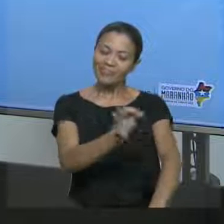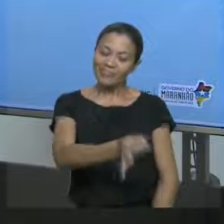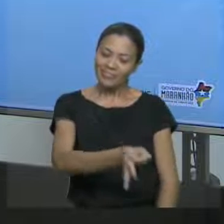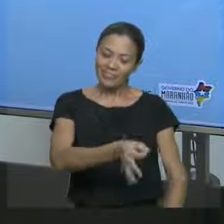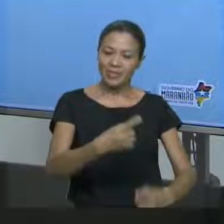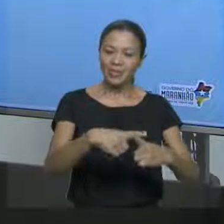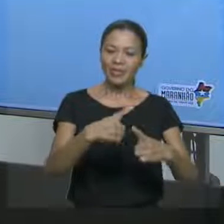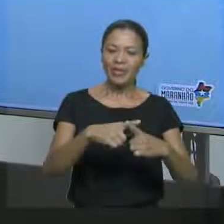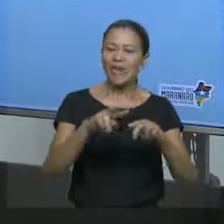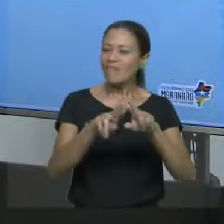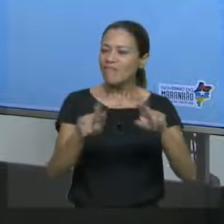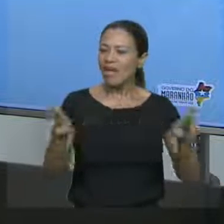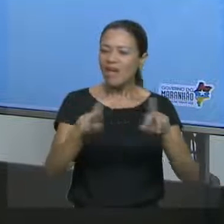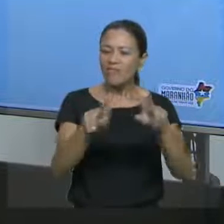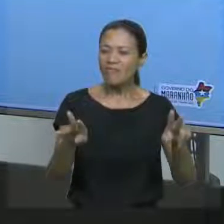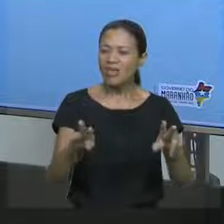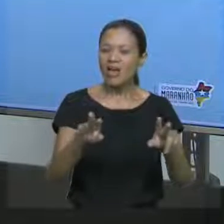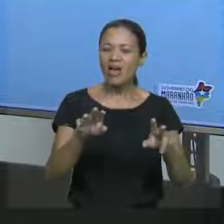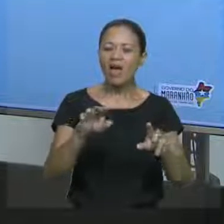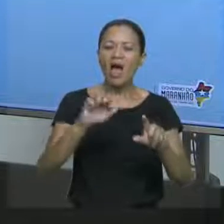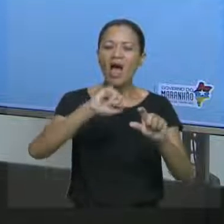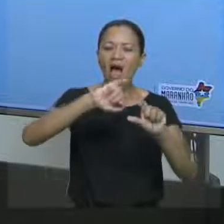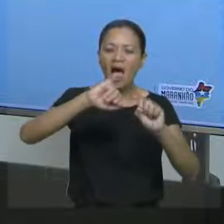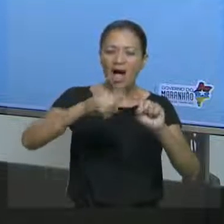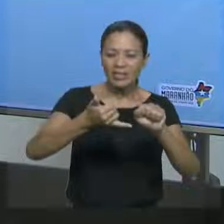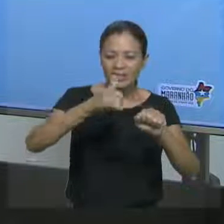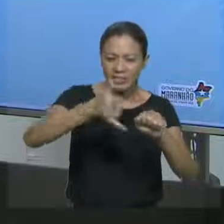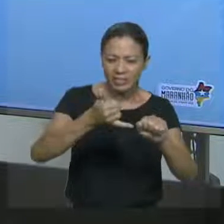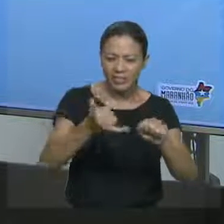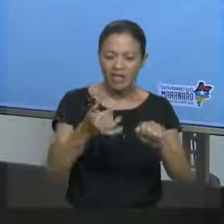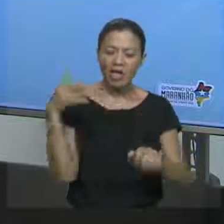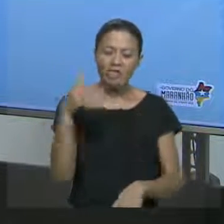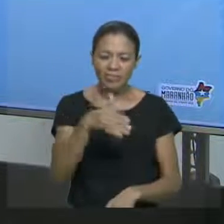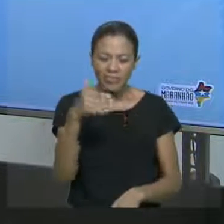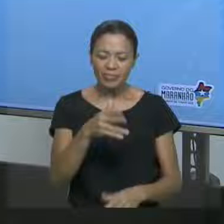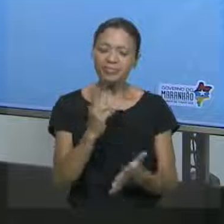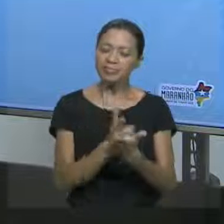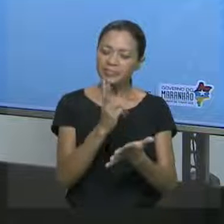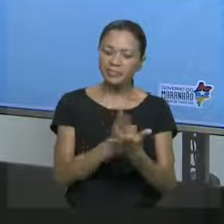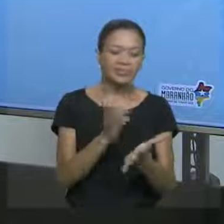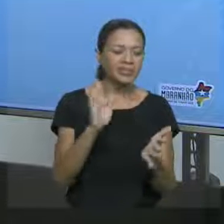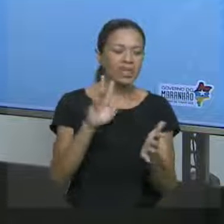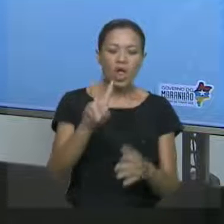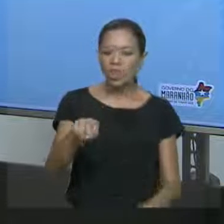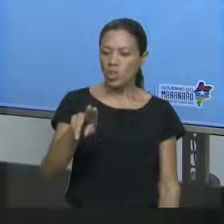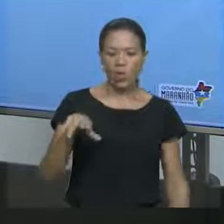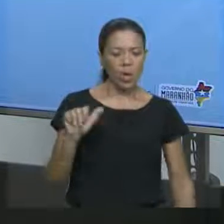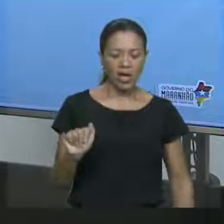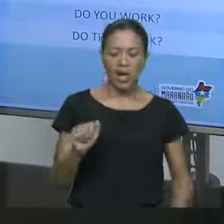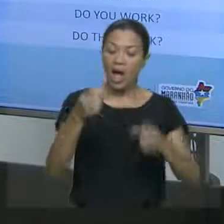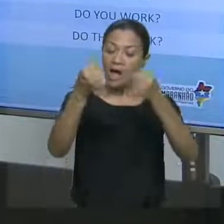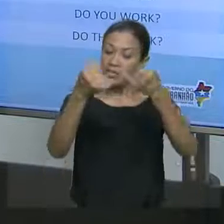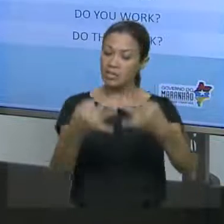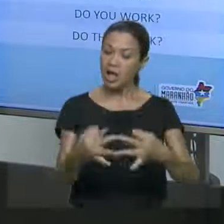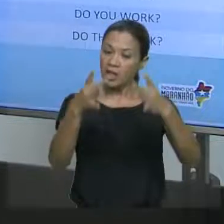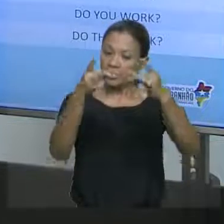adverbos de frequência aí, né? Always, né? O sempre, o never. É descrevendo o hábito, ok?